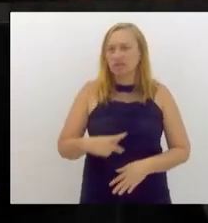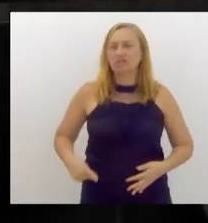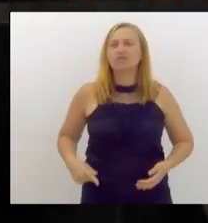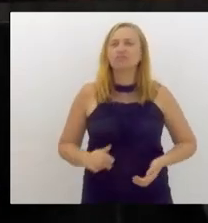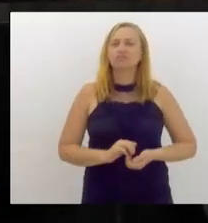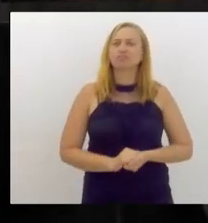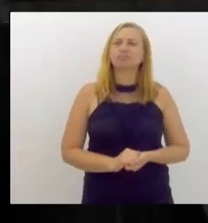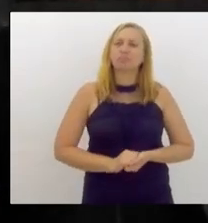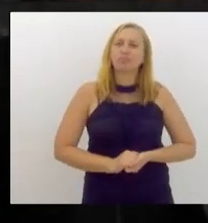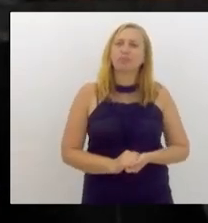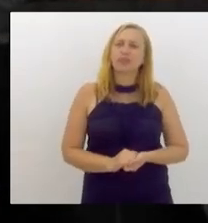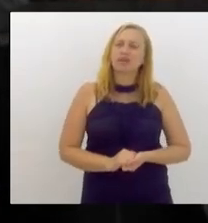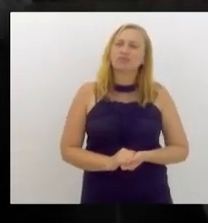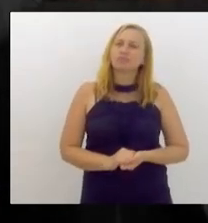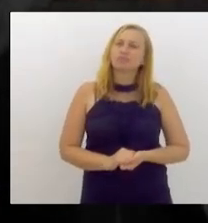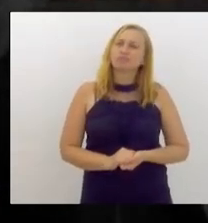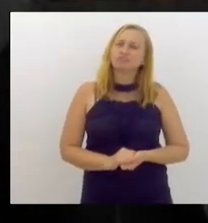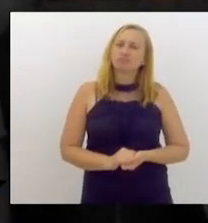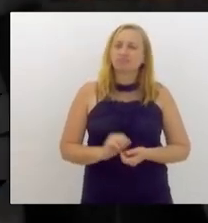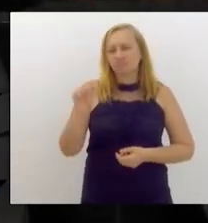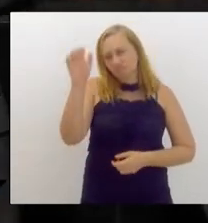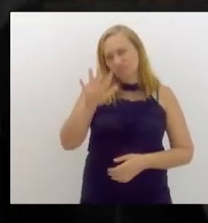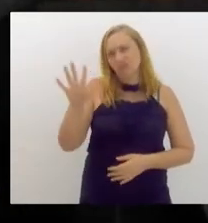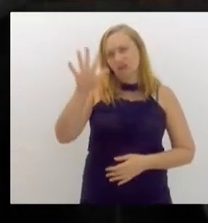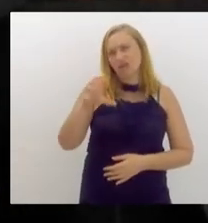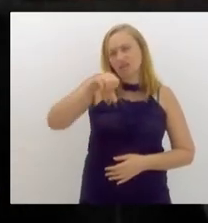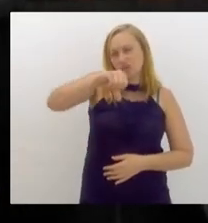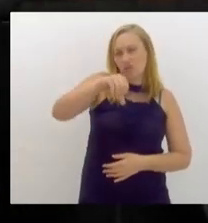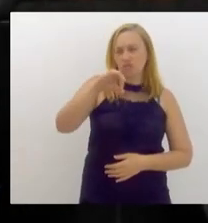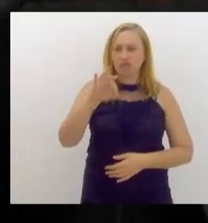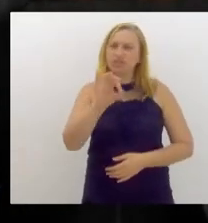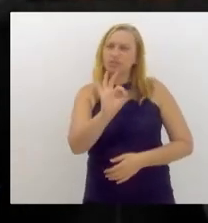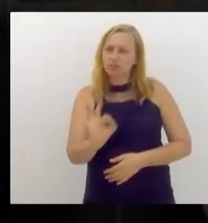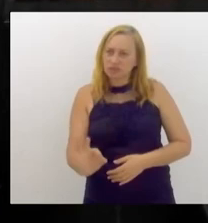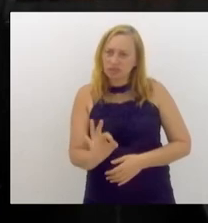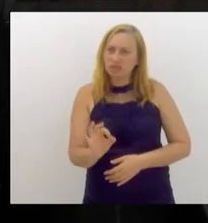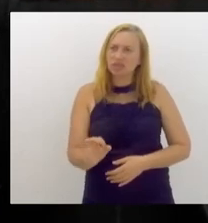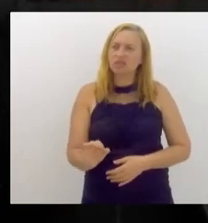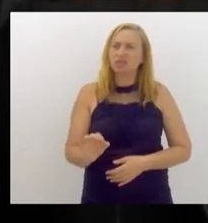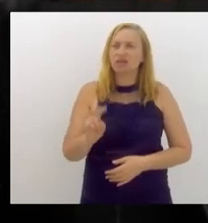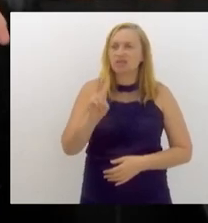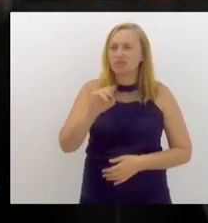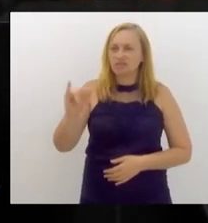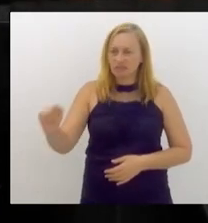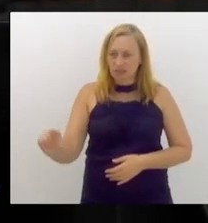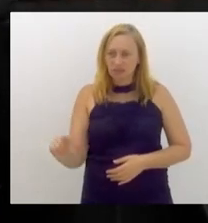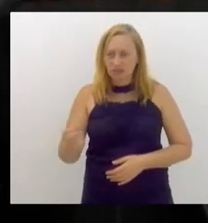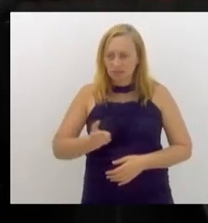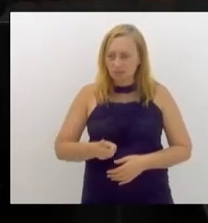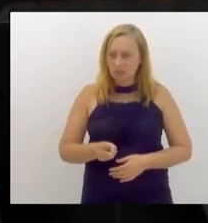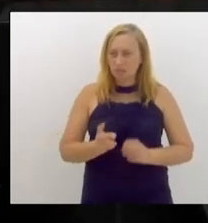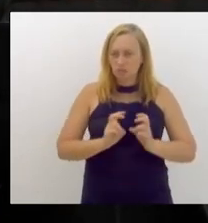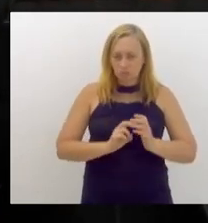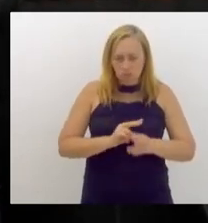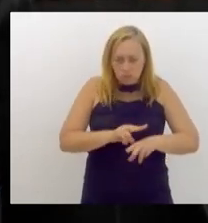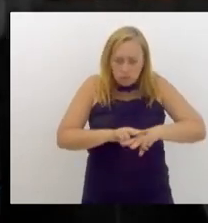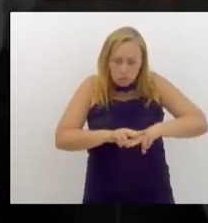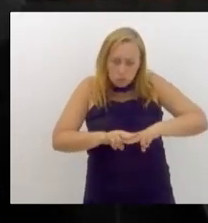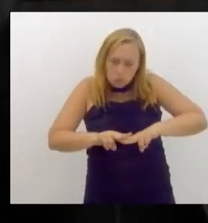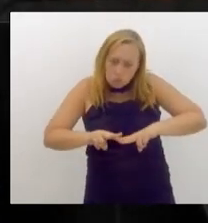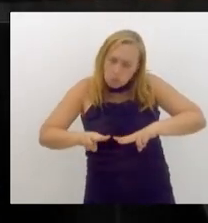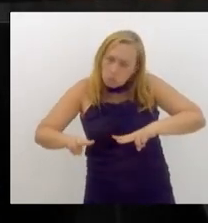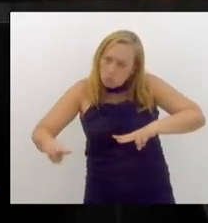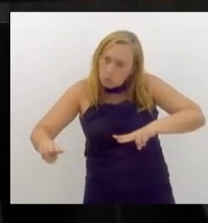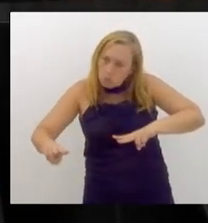é que, em geral, 90% das vezes, a via permanente, onde o trilho circula,